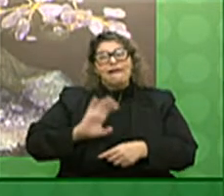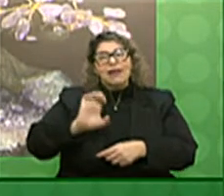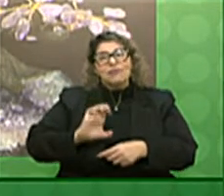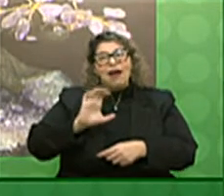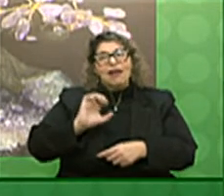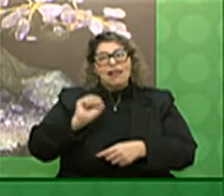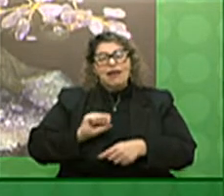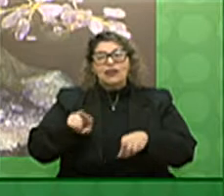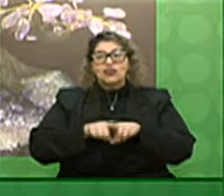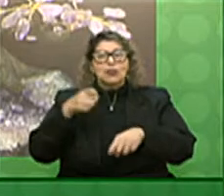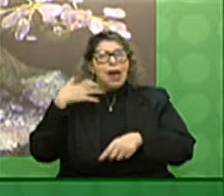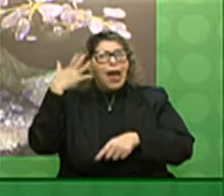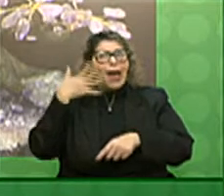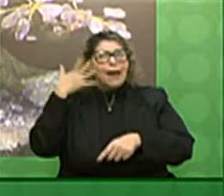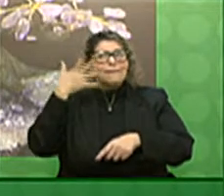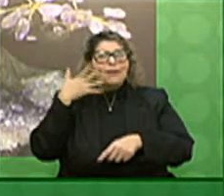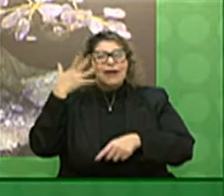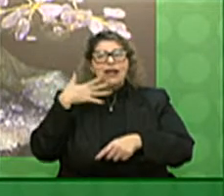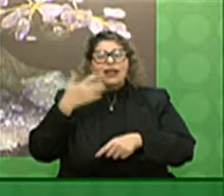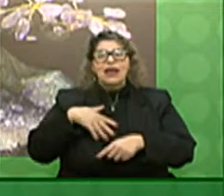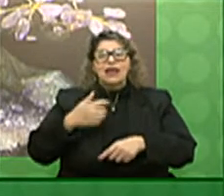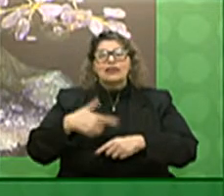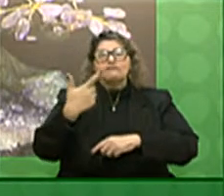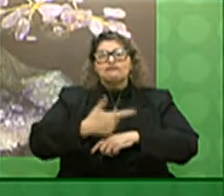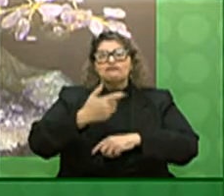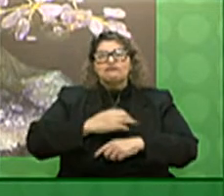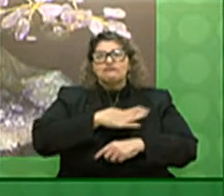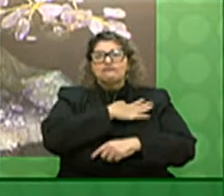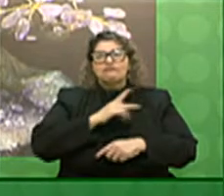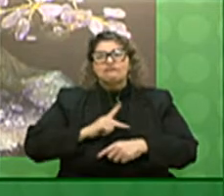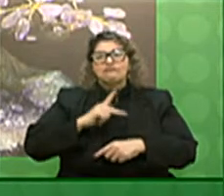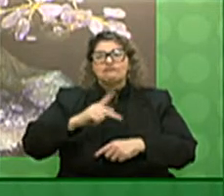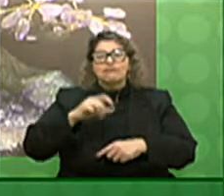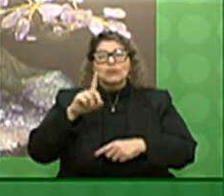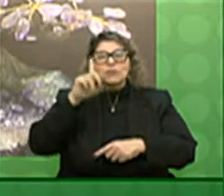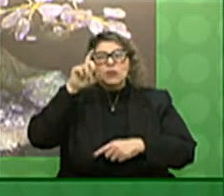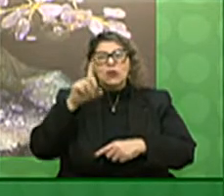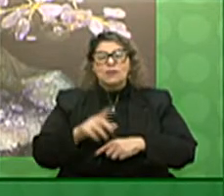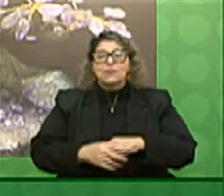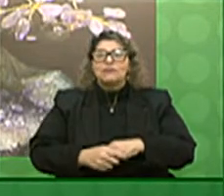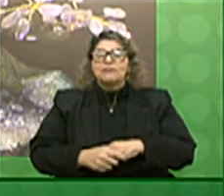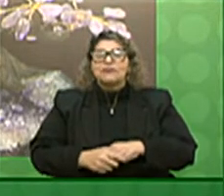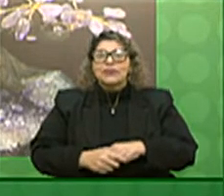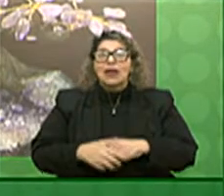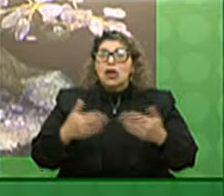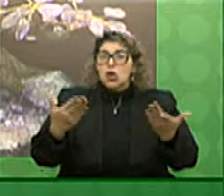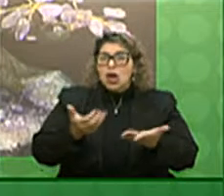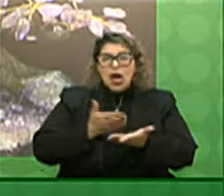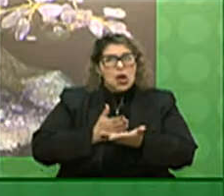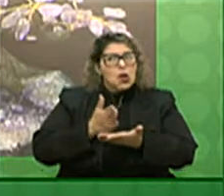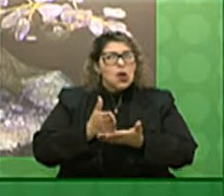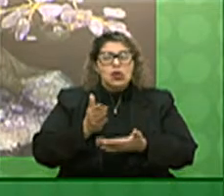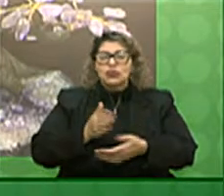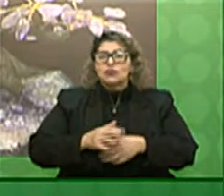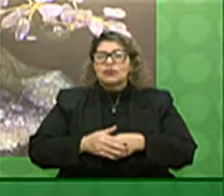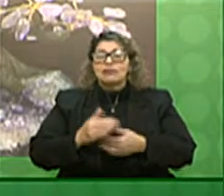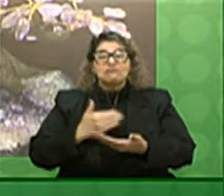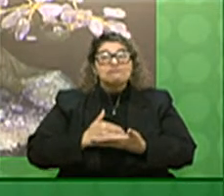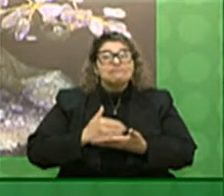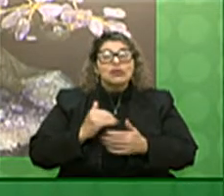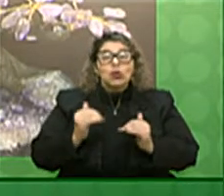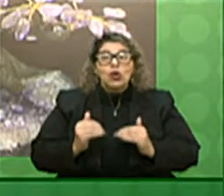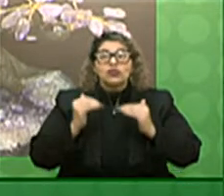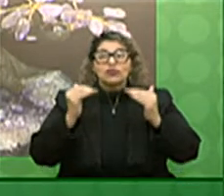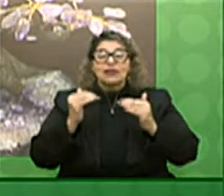palestra do nosso vice-presidente da República general Hamilton Mourão nós daremos sequência a